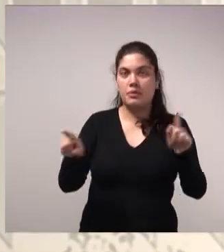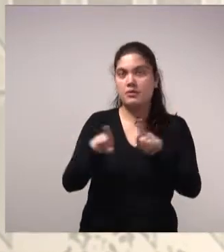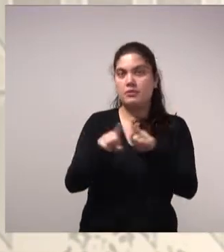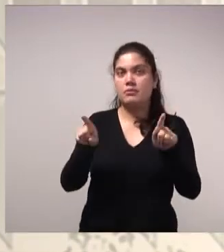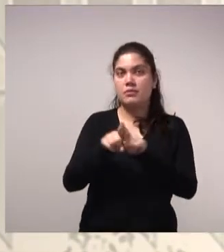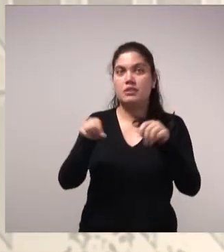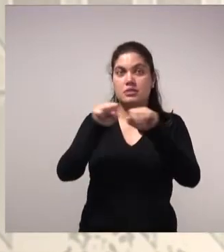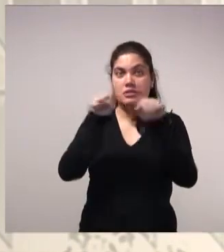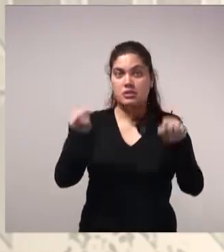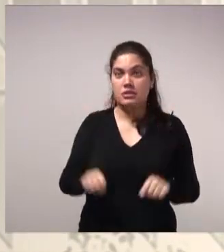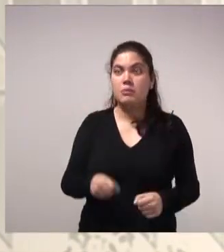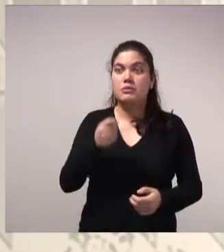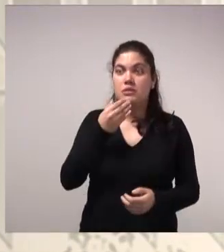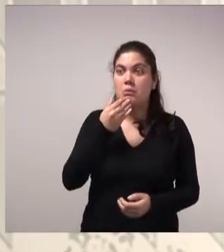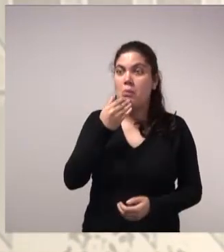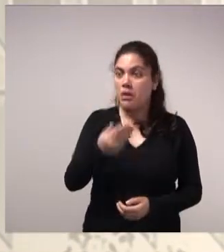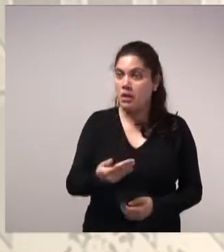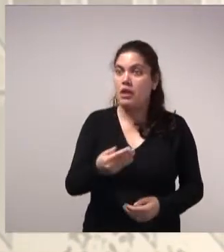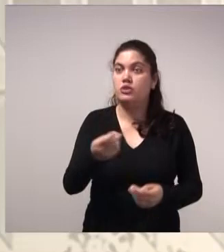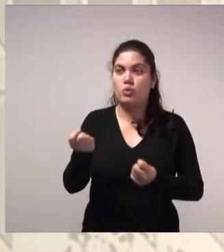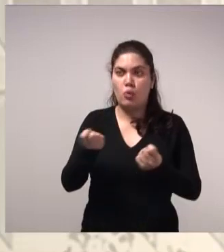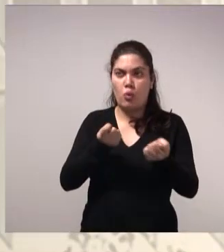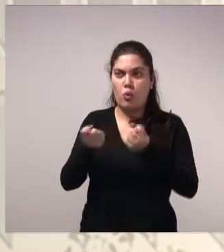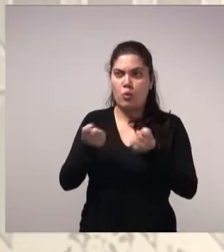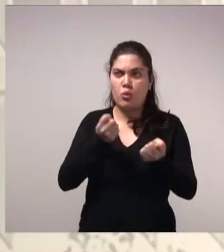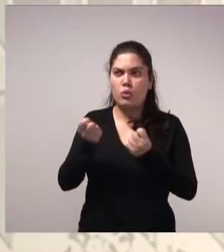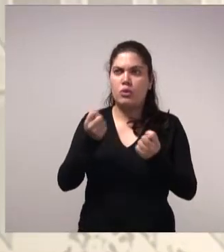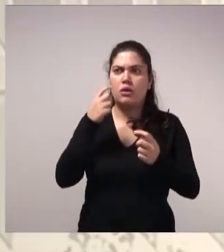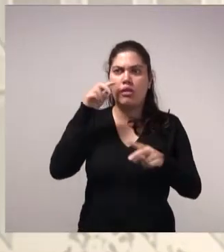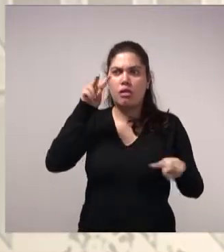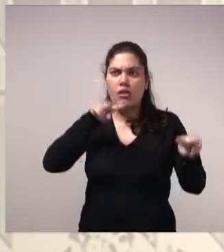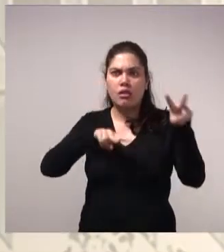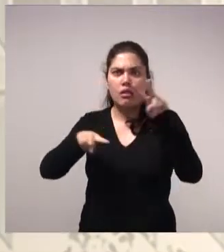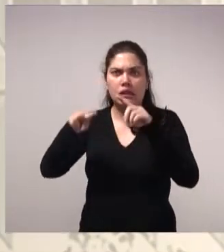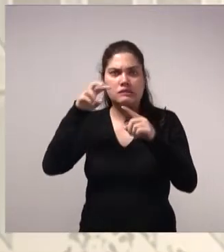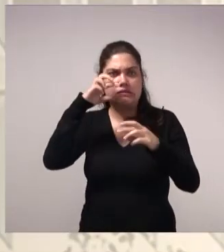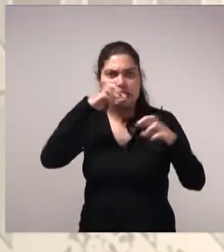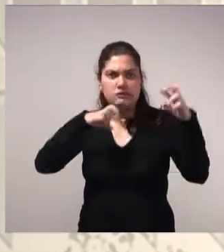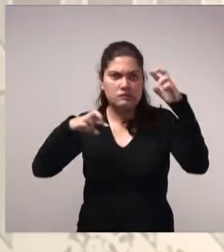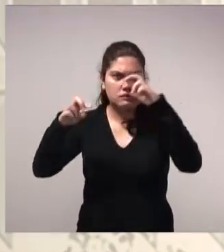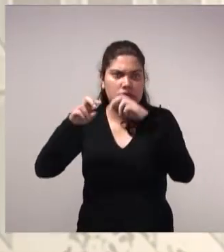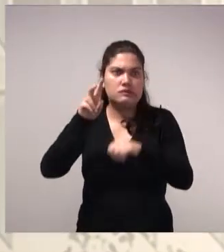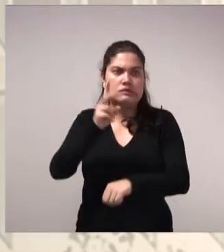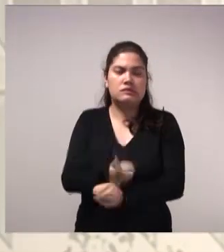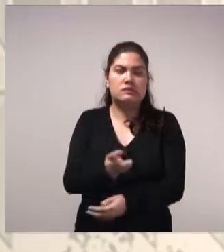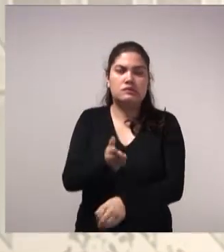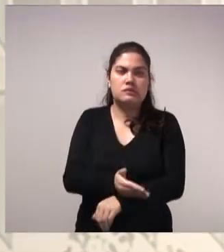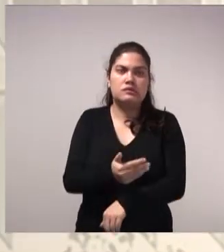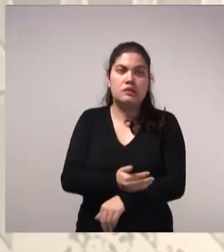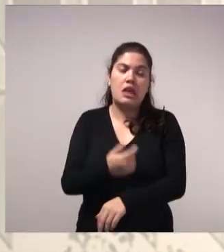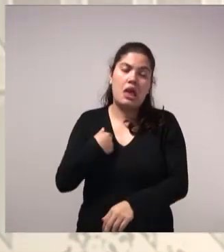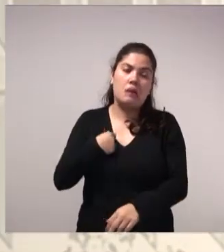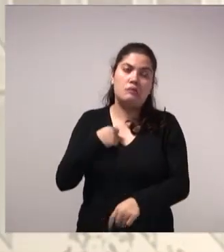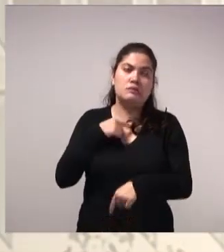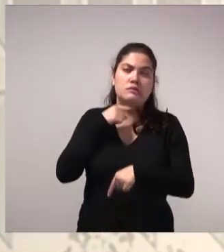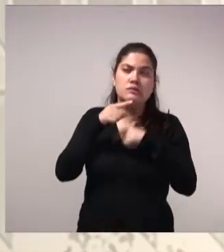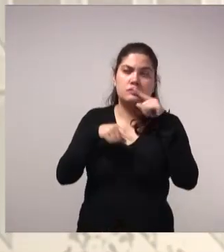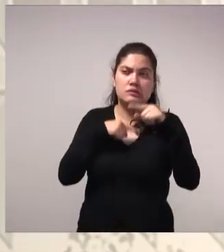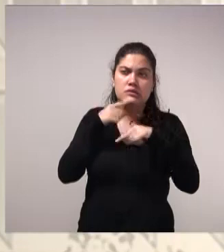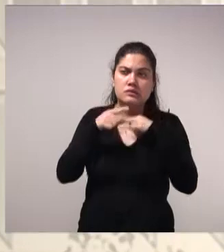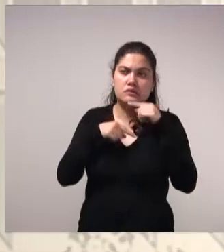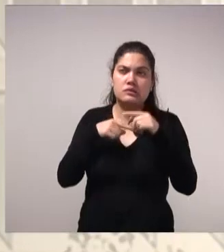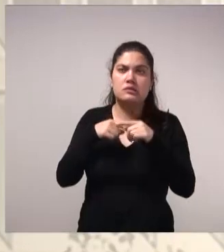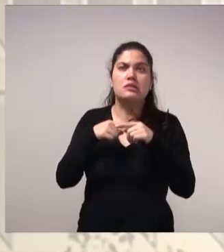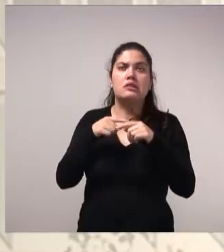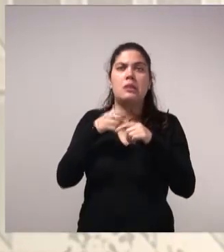sistemas que exigem um controle, um monitoramento constante. E eu questiono um pouco a praticidade para